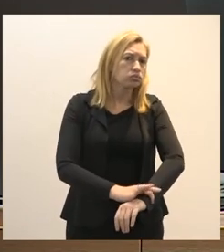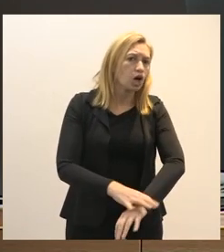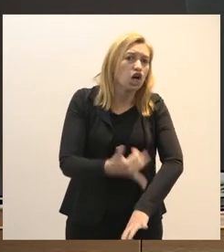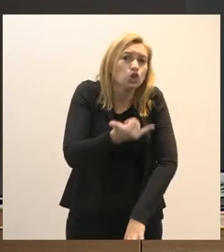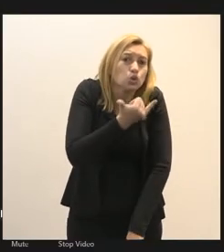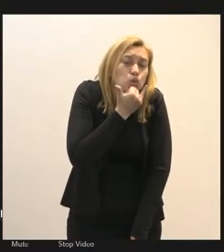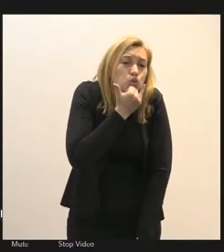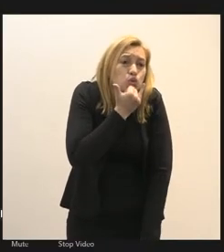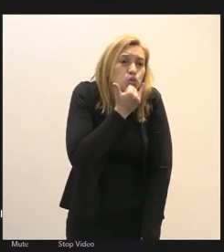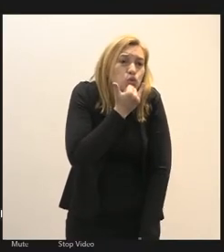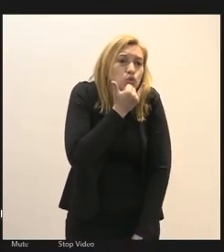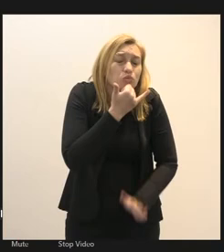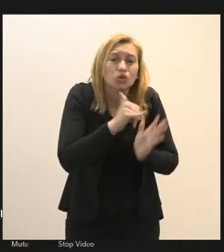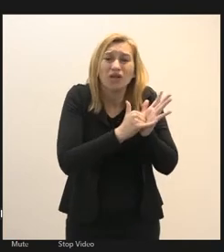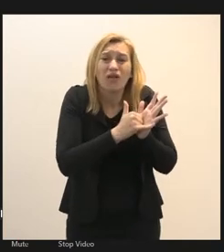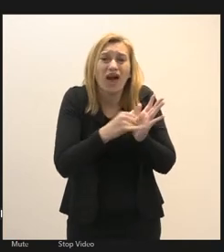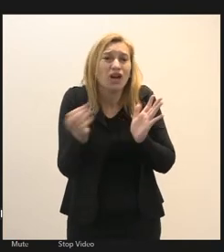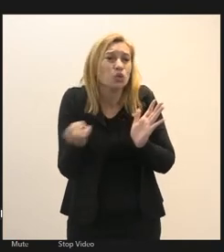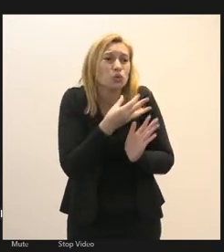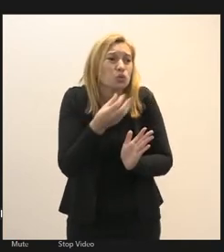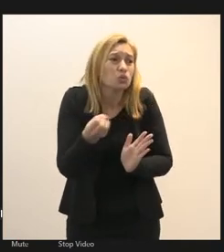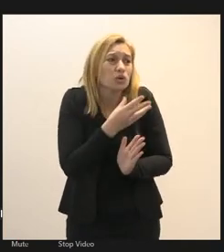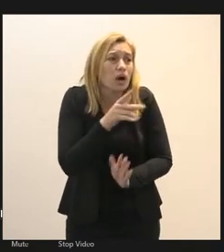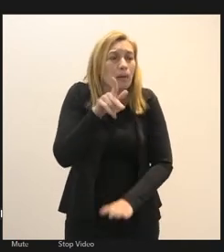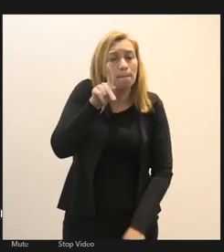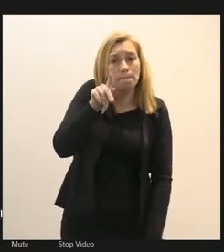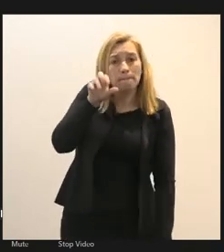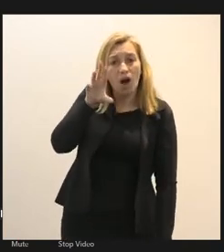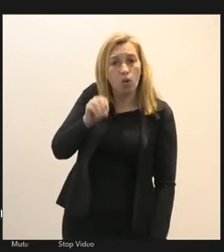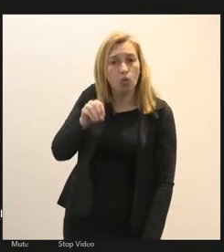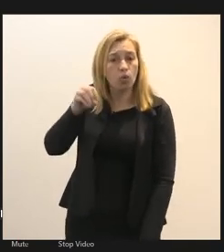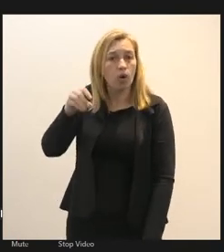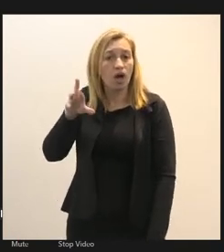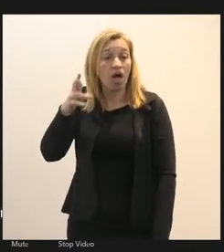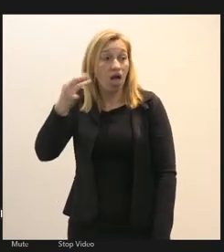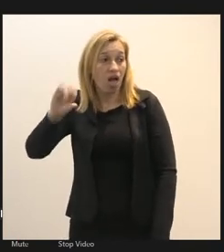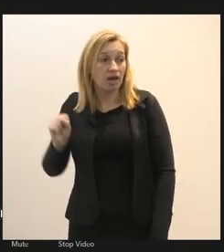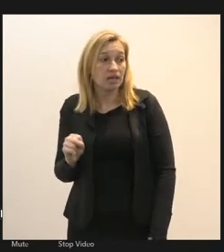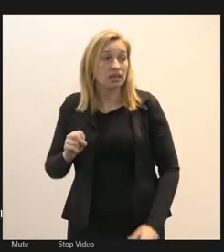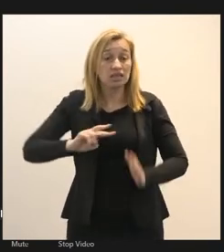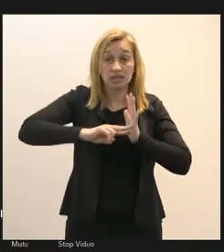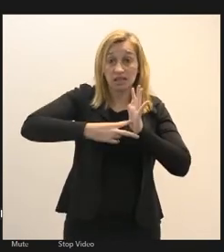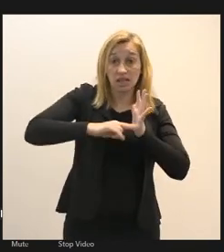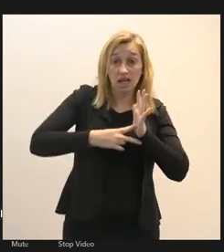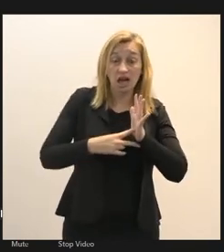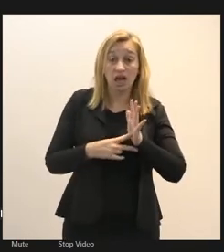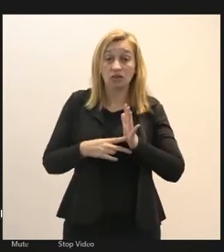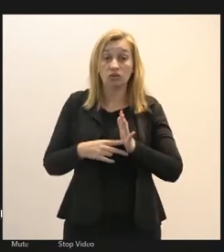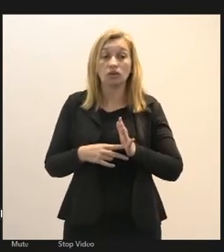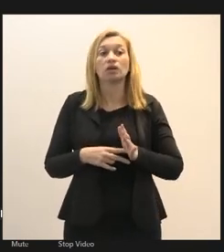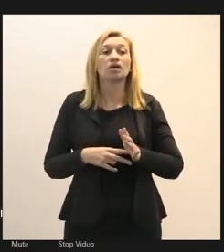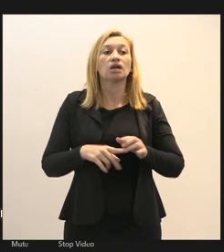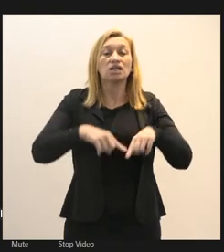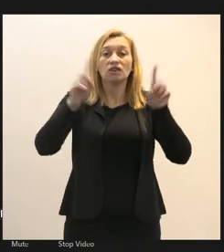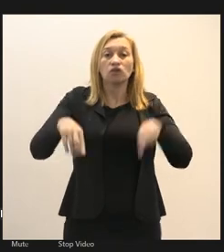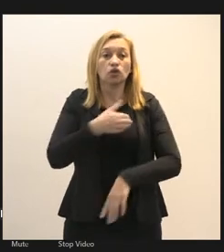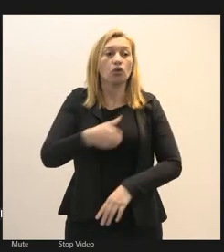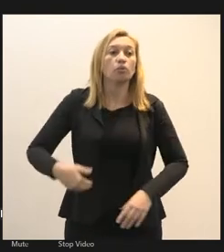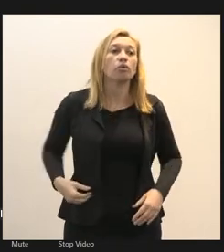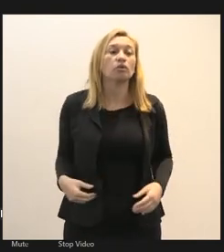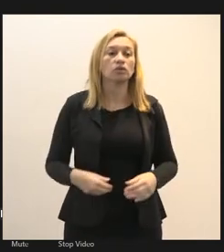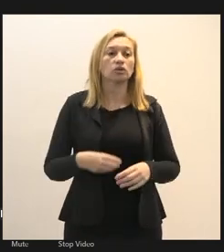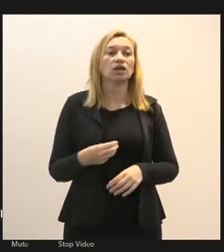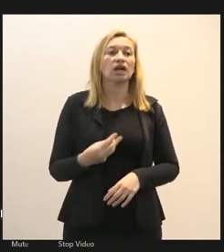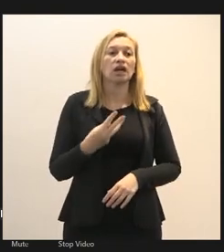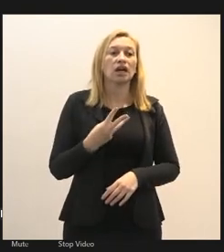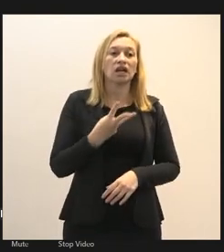desculpa é porque o celular é novo aqui é Paulo Reis eu sou do sindicato servidores públicos municipais de 3 Rios e eu entrei agora porque